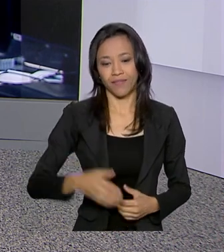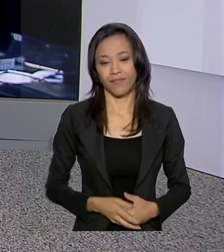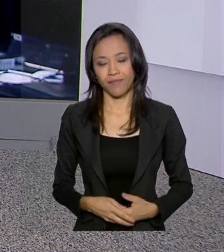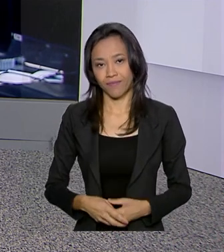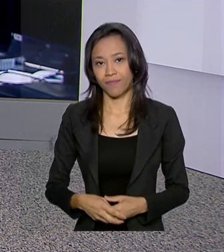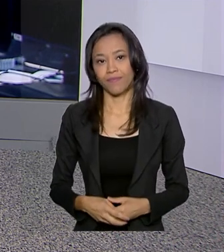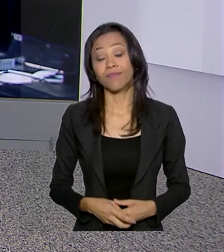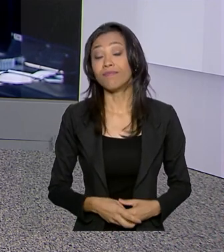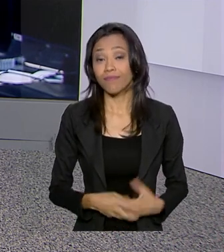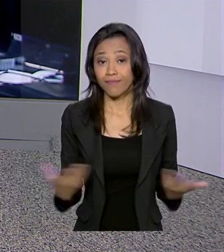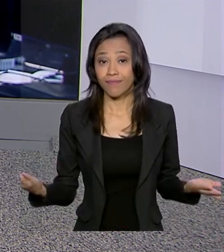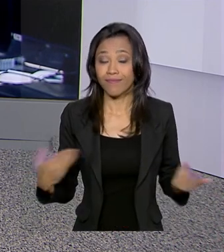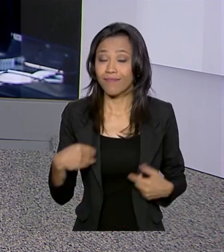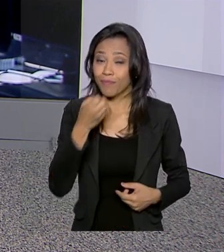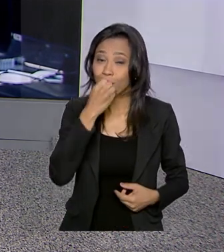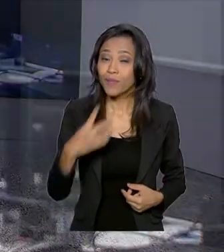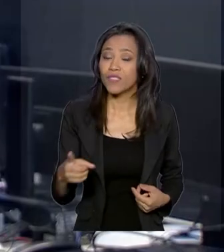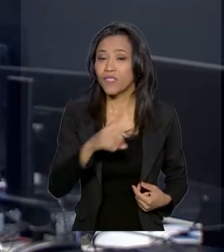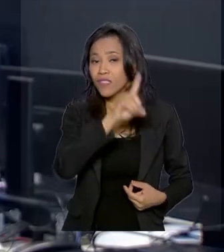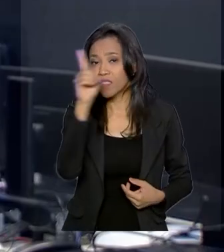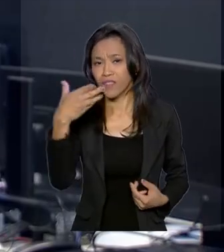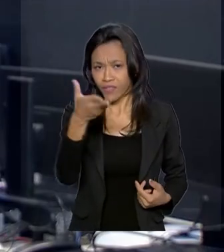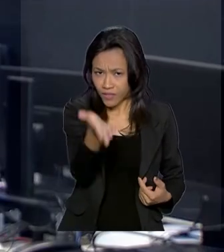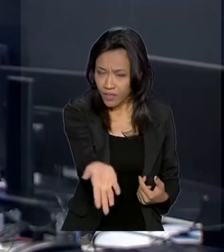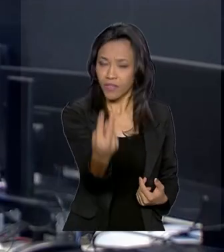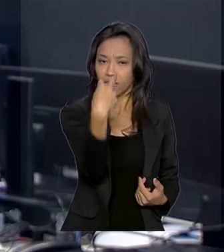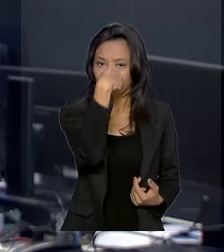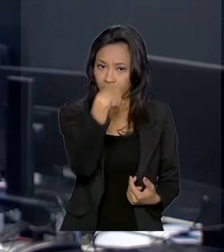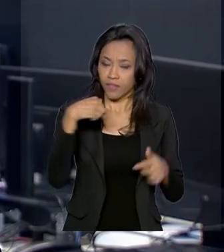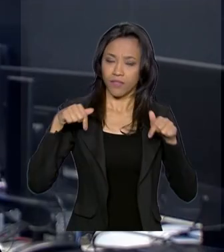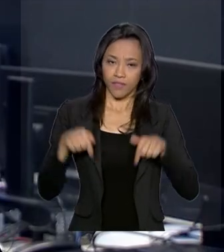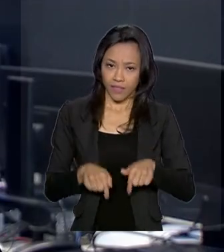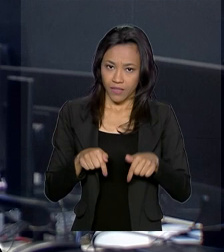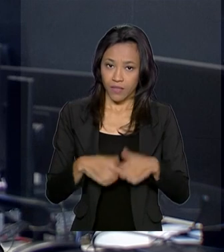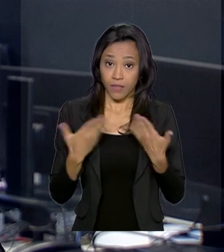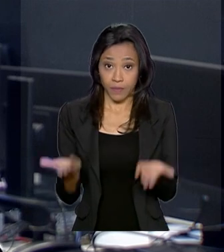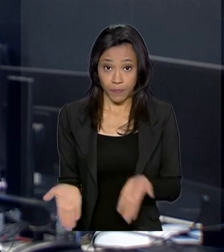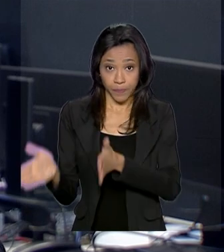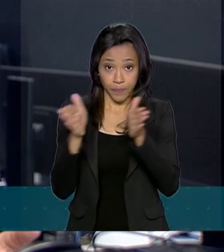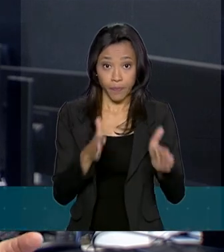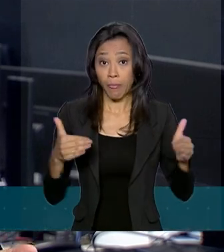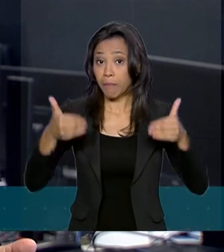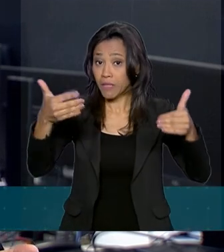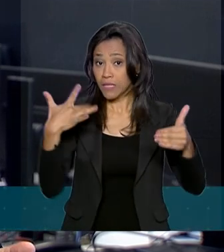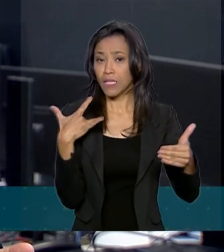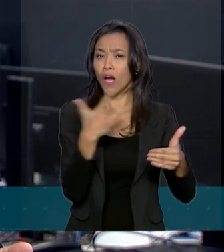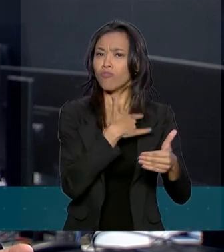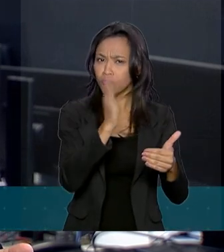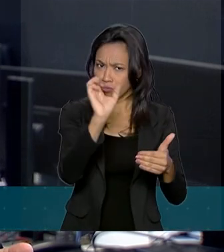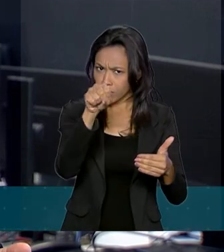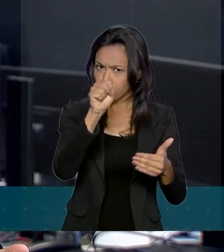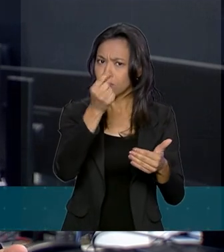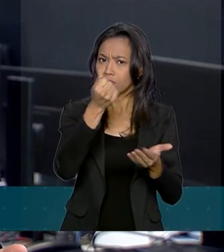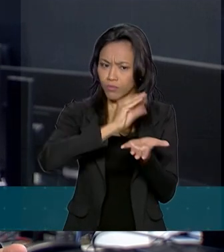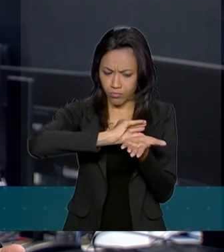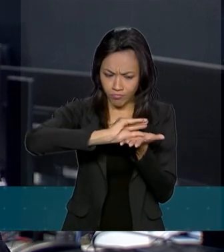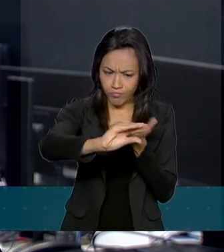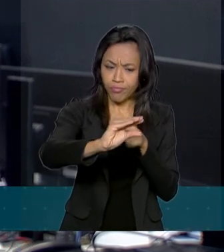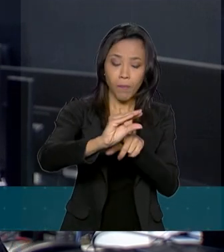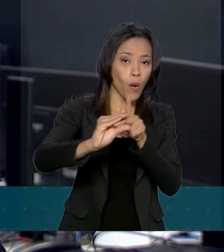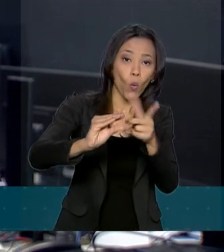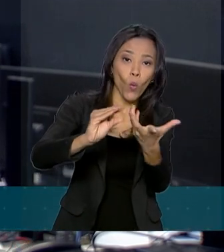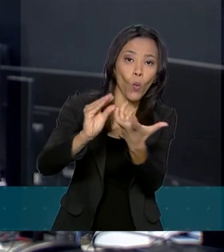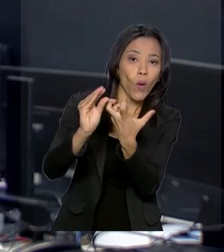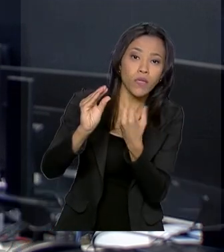Bom dia, Renata. Bom dia a você que acompanha o Brasil em Dia. O Ministério da Saúde liberou, sim, o dinheiro, mas para receber esse